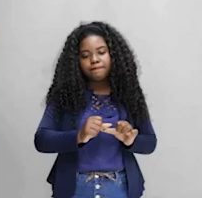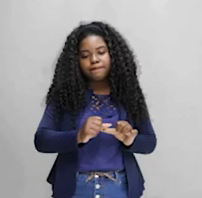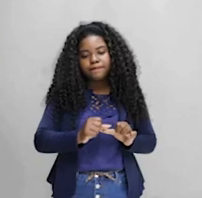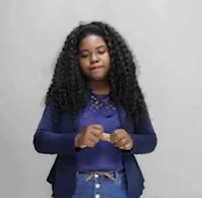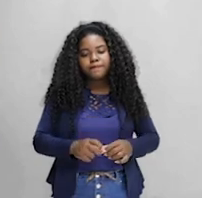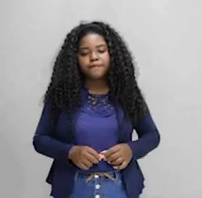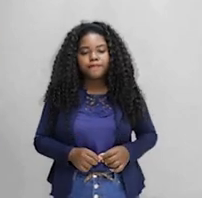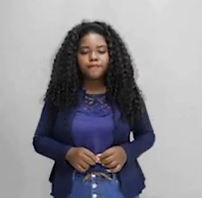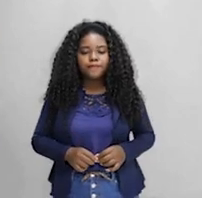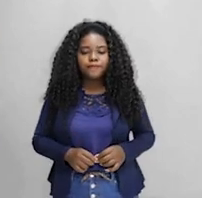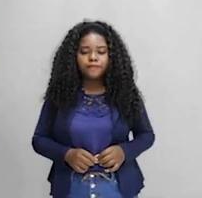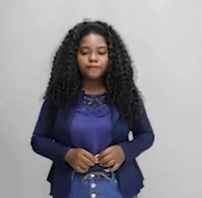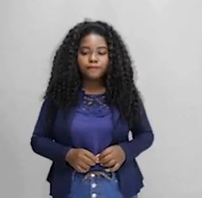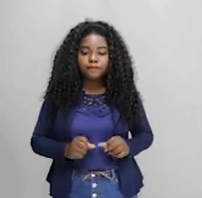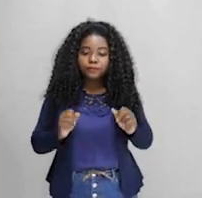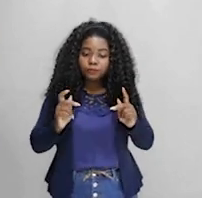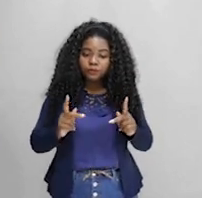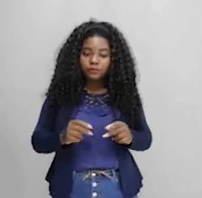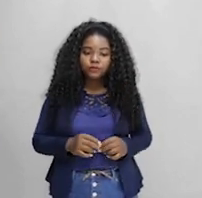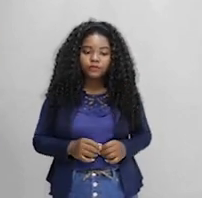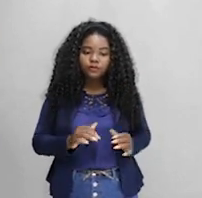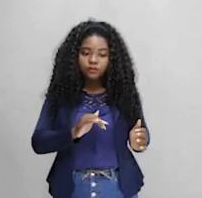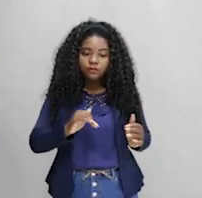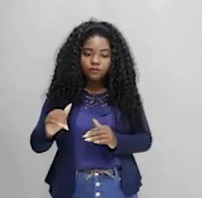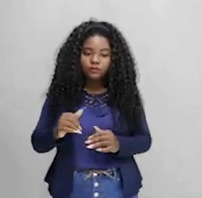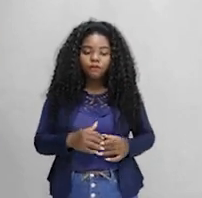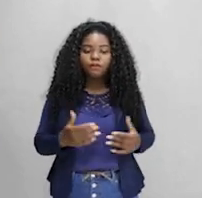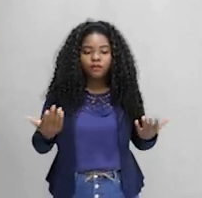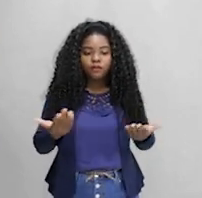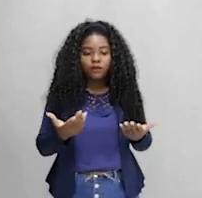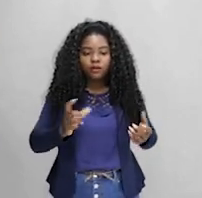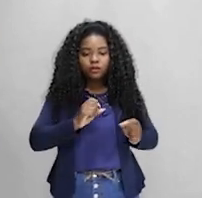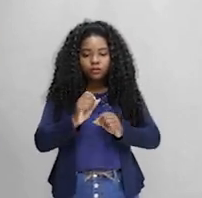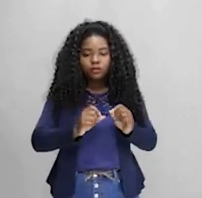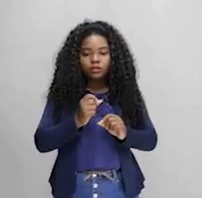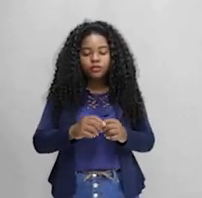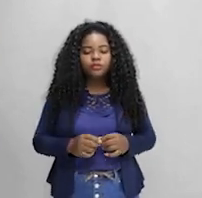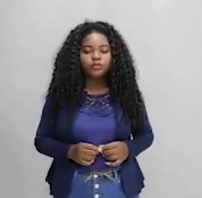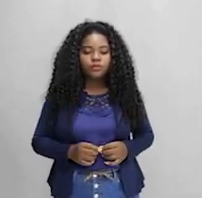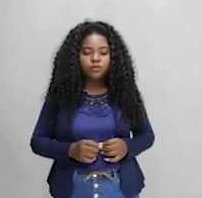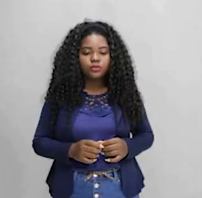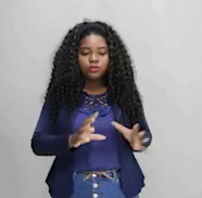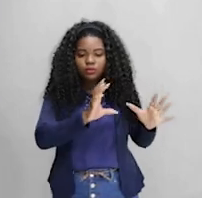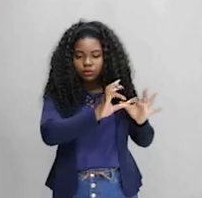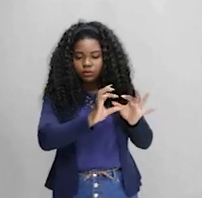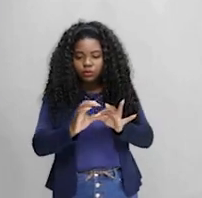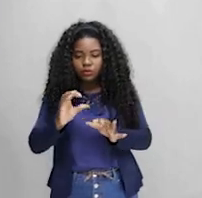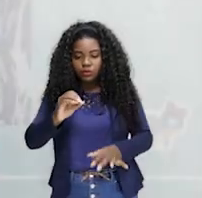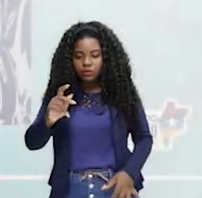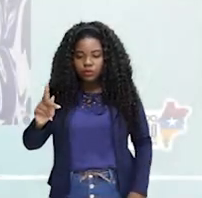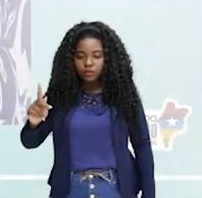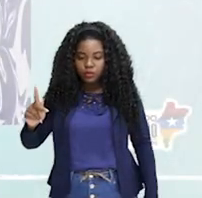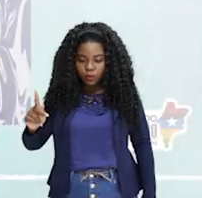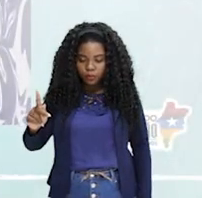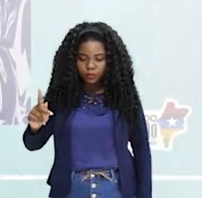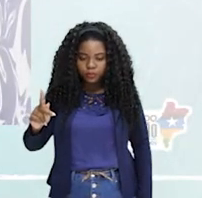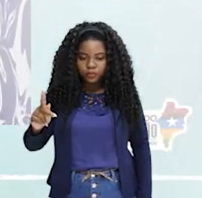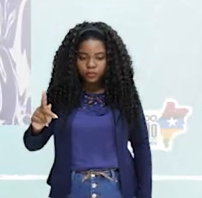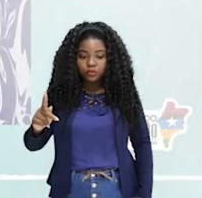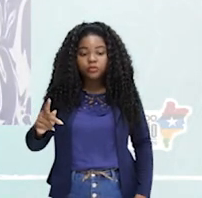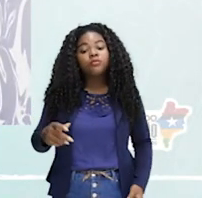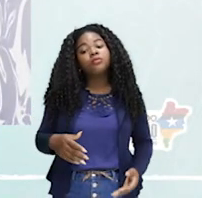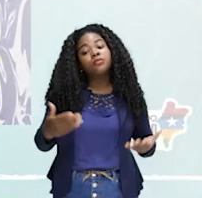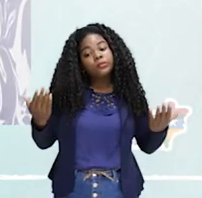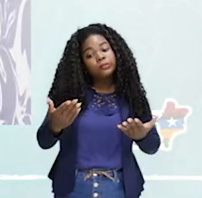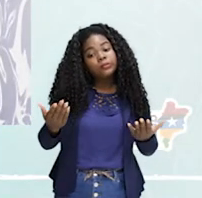irreparáveis. Beleza? E aí, galera, surgem nesse contexto as COPs, como eu disse para você, esse ano vai